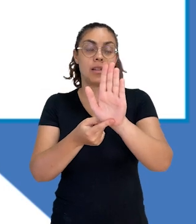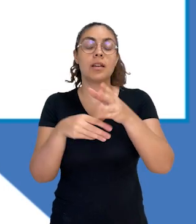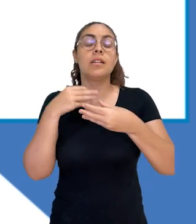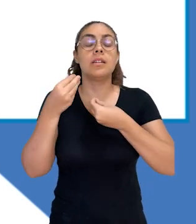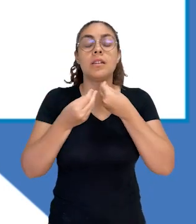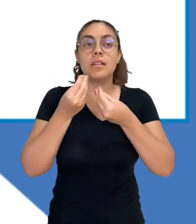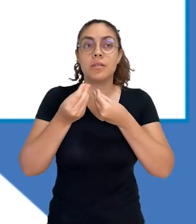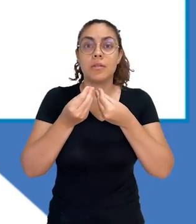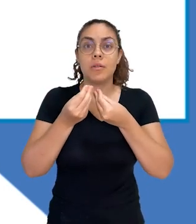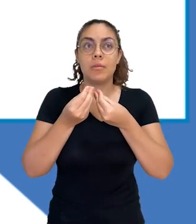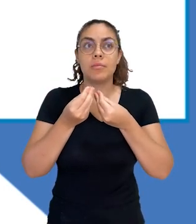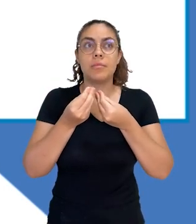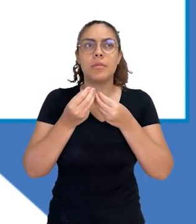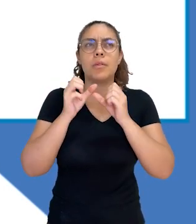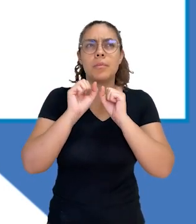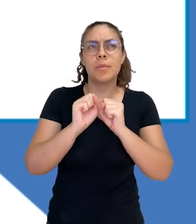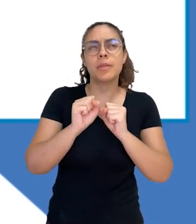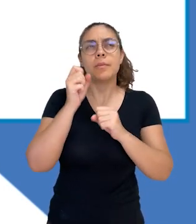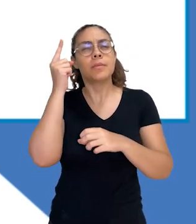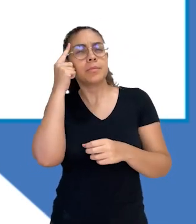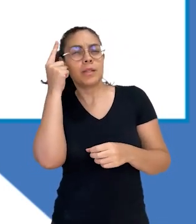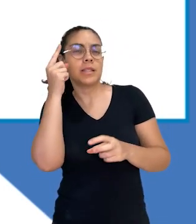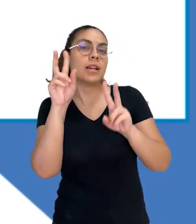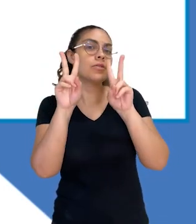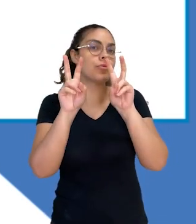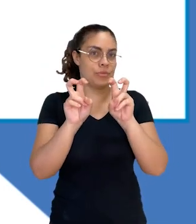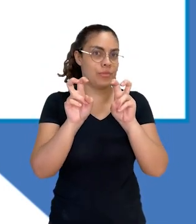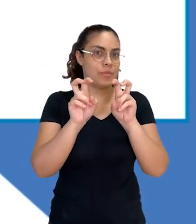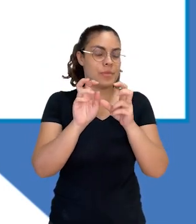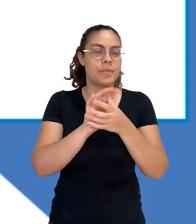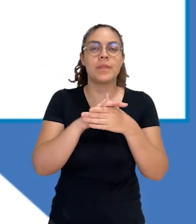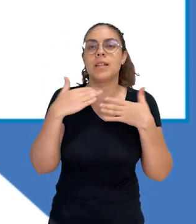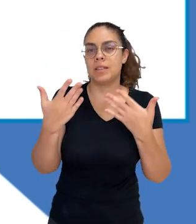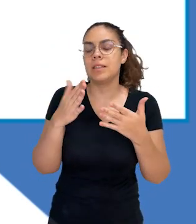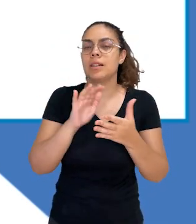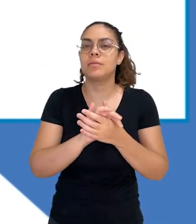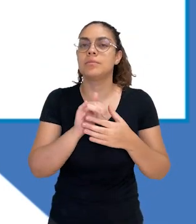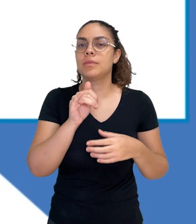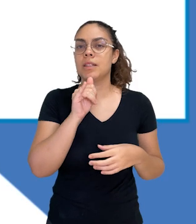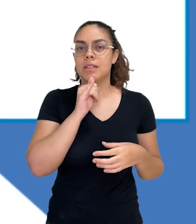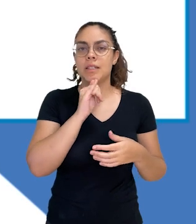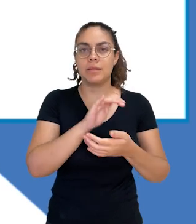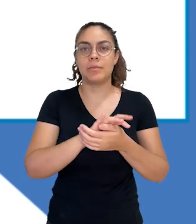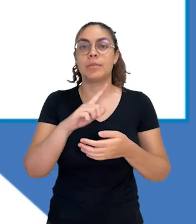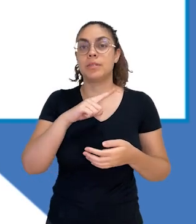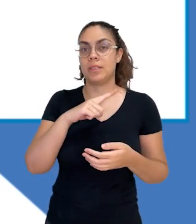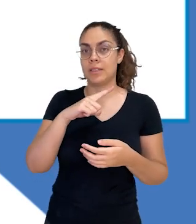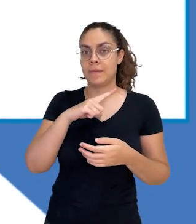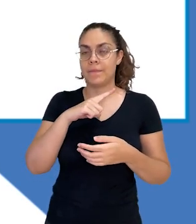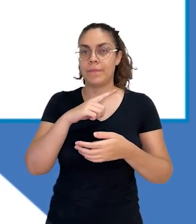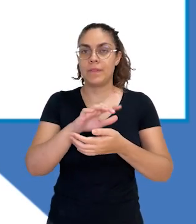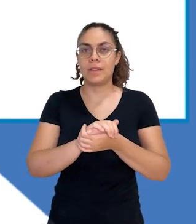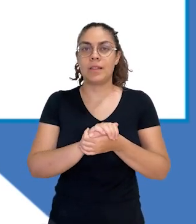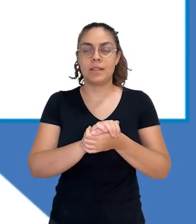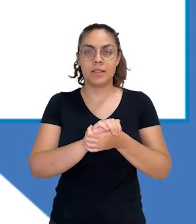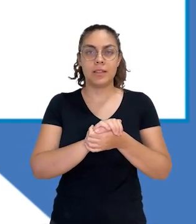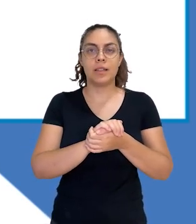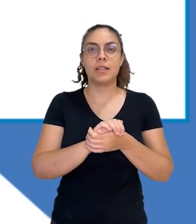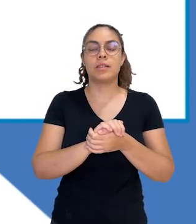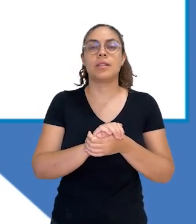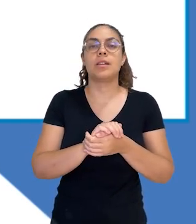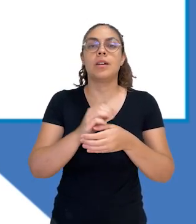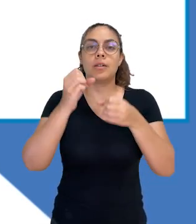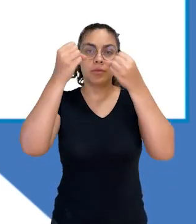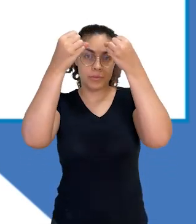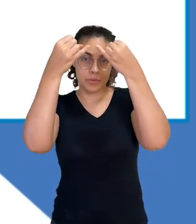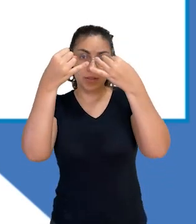reconstruir algumas narrativas. Então, existe um box no nosso material, que seria esse aqui, Senta aqui, deixa